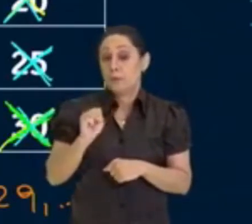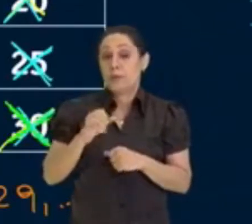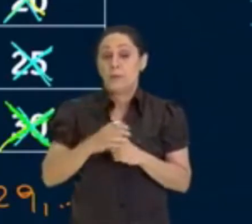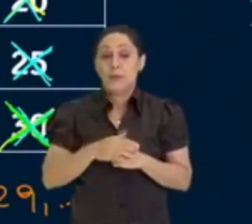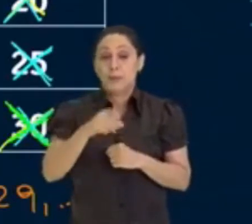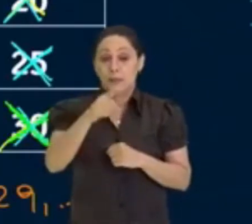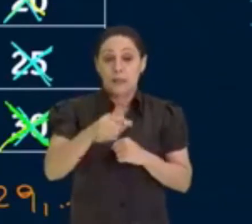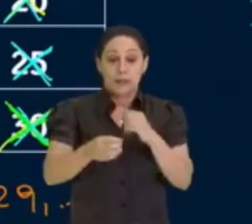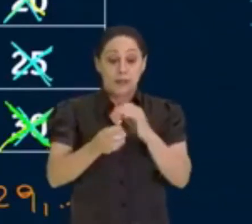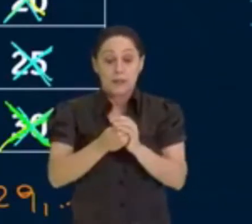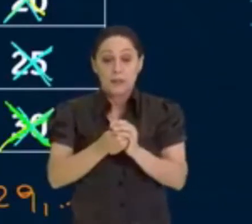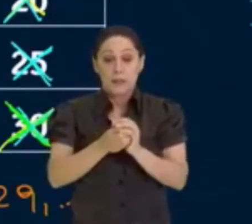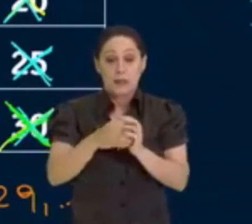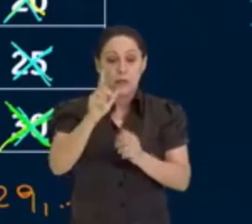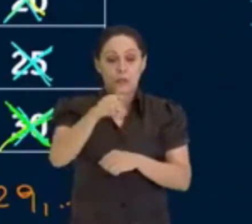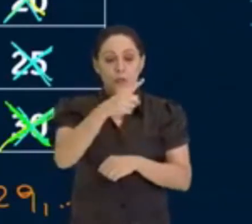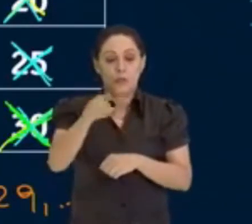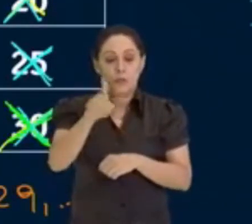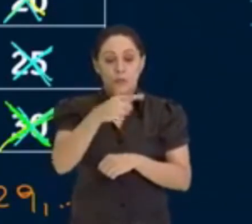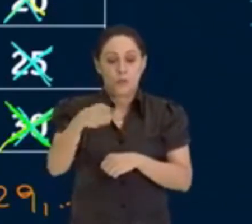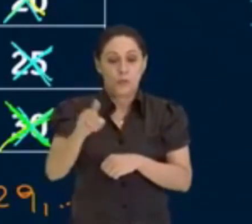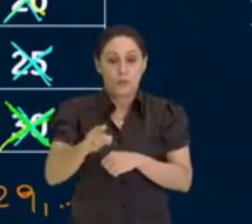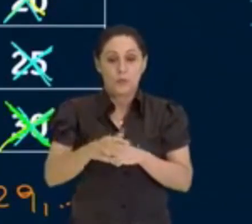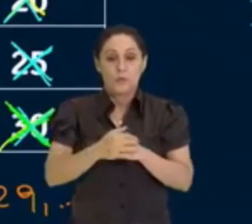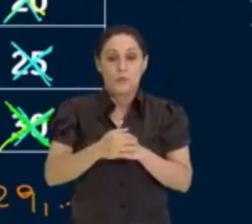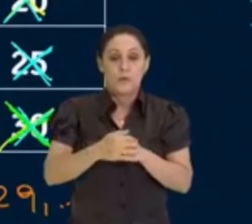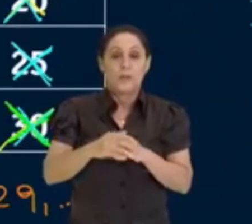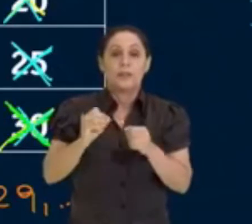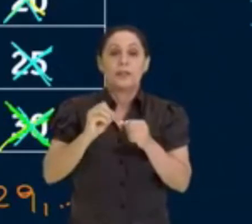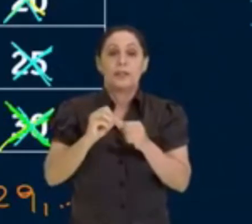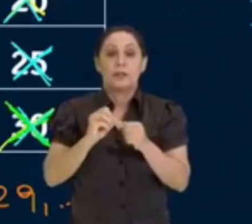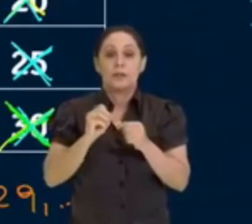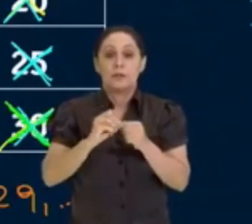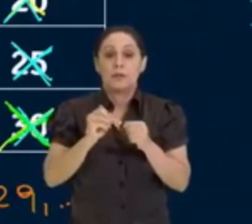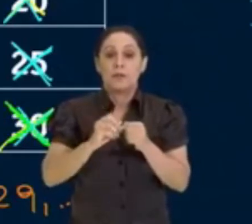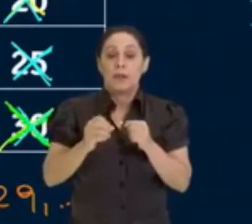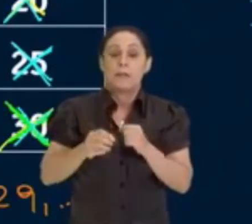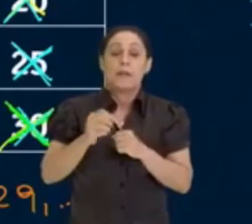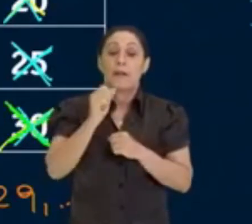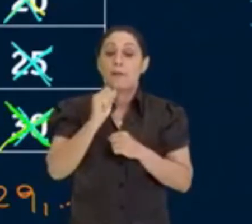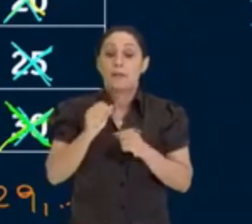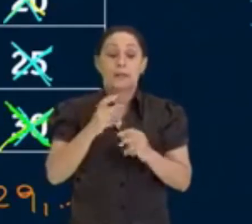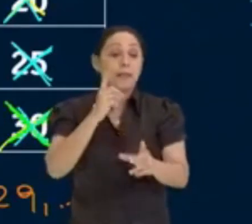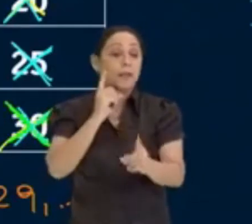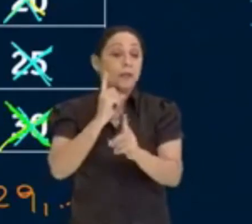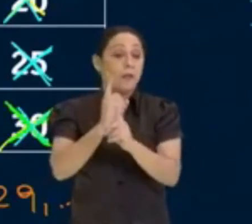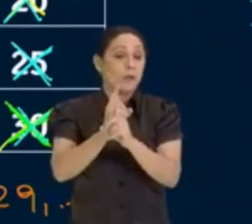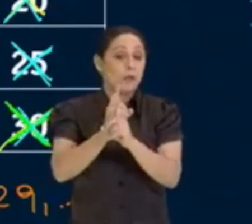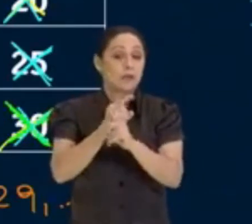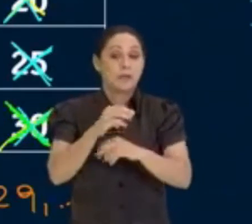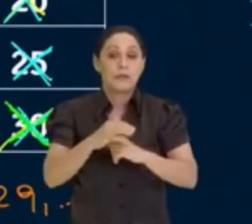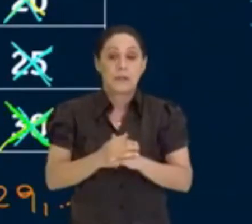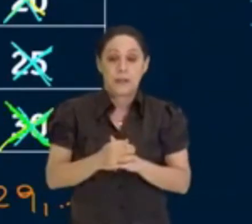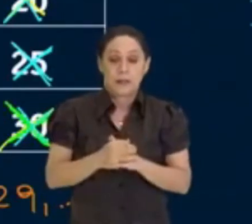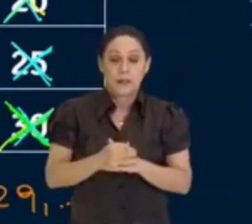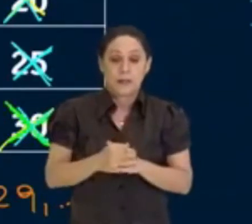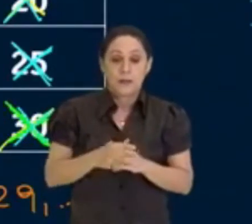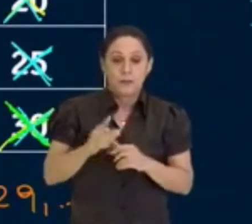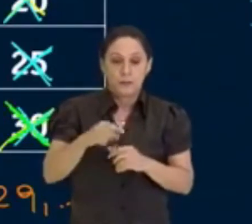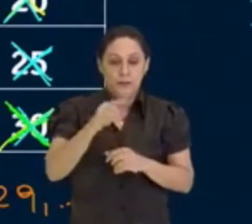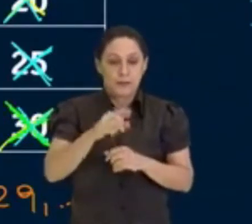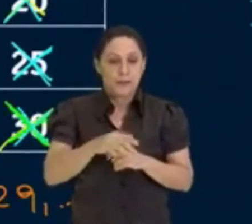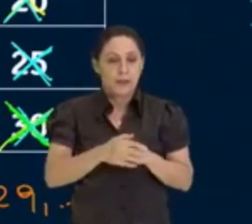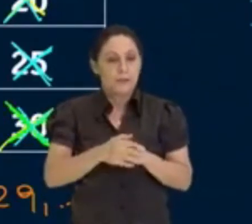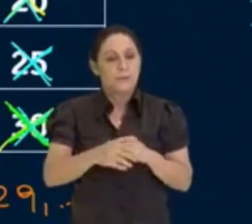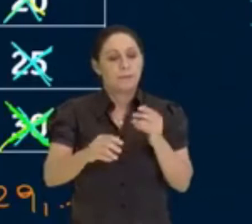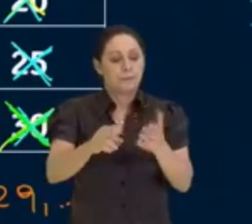o algoritmo, né? Que, bastante simples, que Eratotny fez justamente para encontrar, né? Como uma prova de crivo, você está pegando